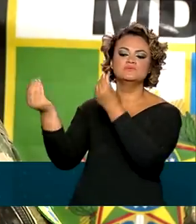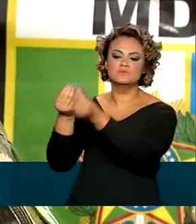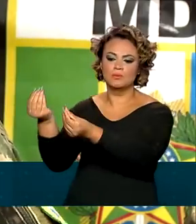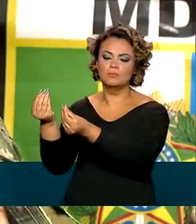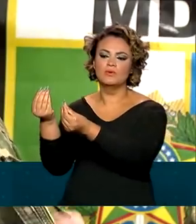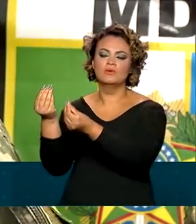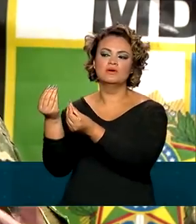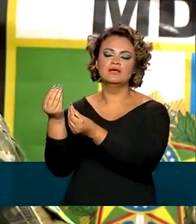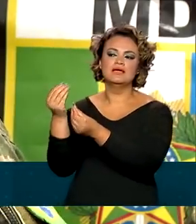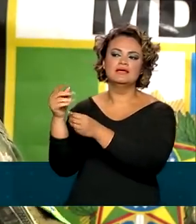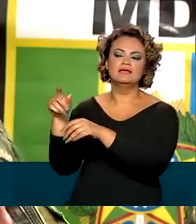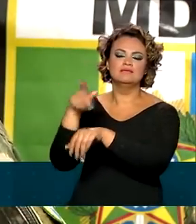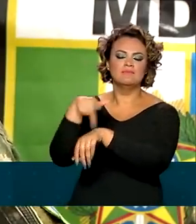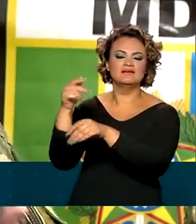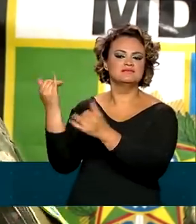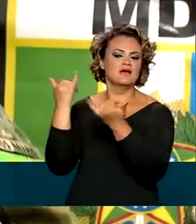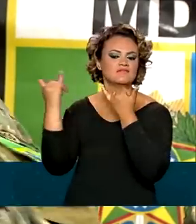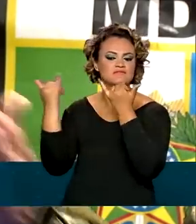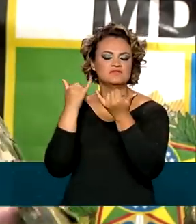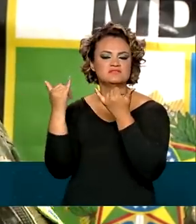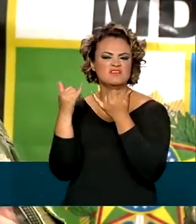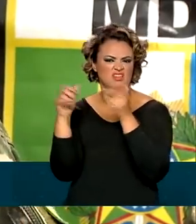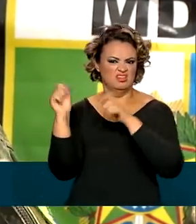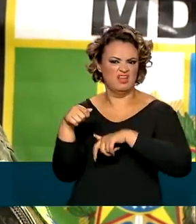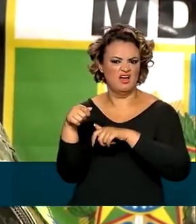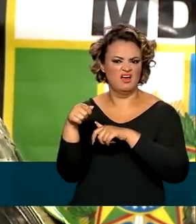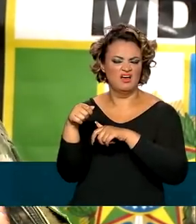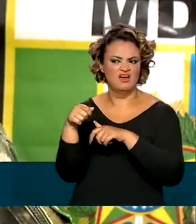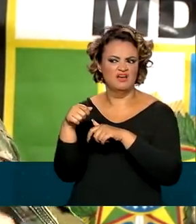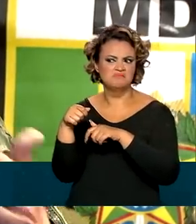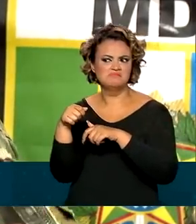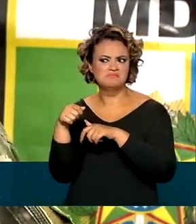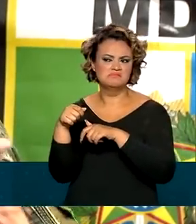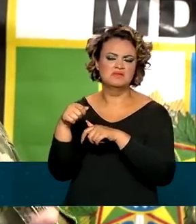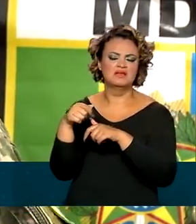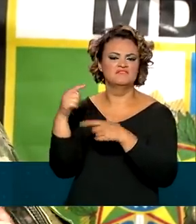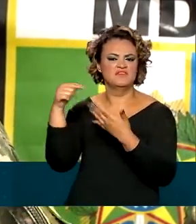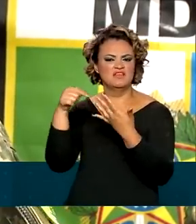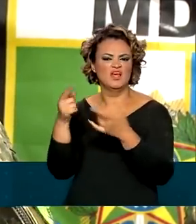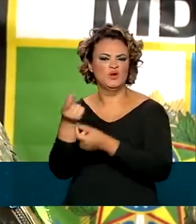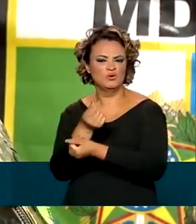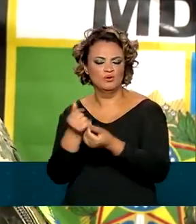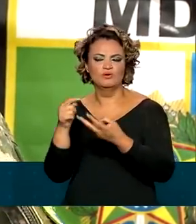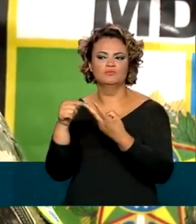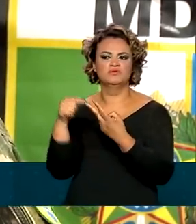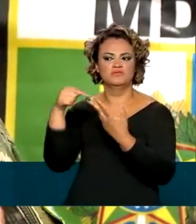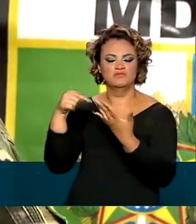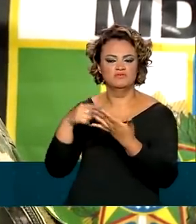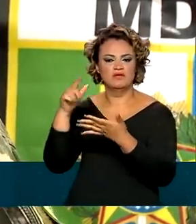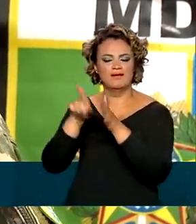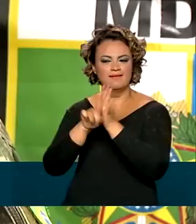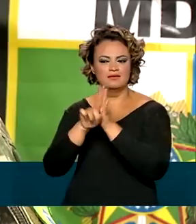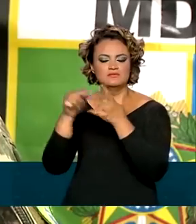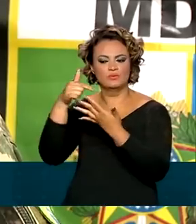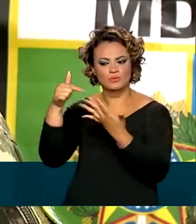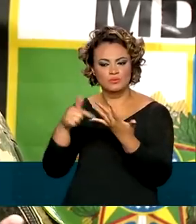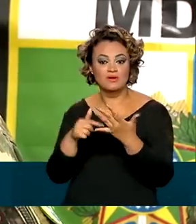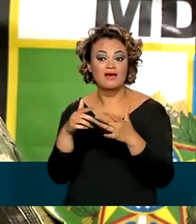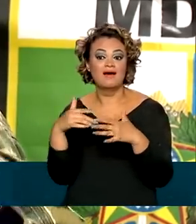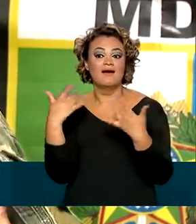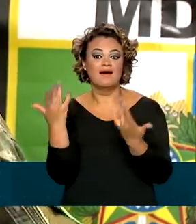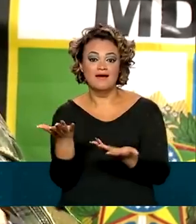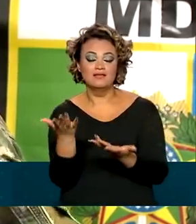sinalizam se tem condições de ir, por mais diversos fatores, inclusive fatores econômicos pesam sempre também. E com isso,